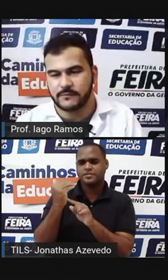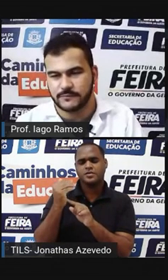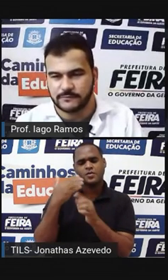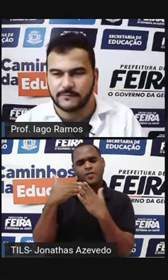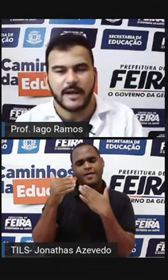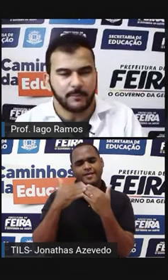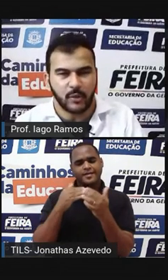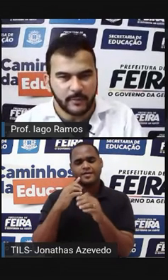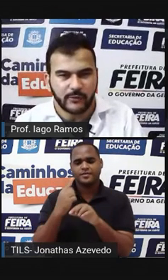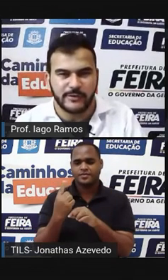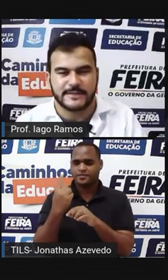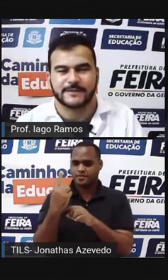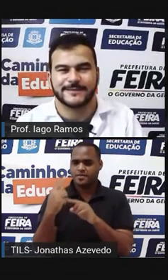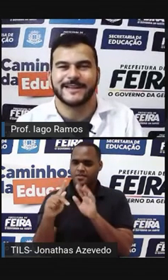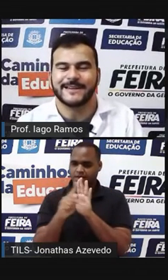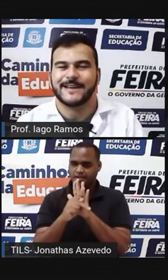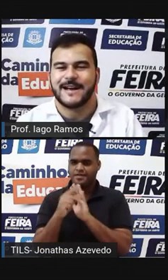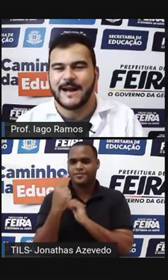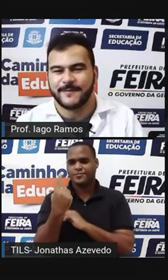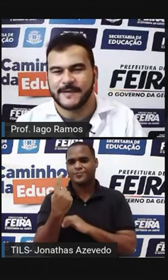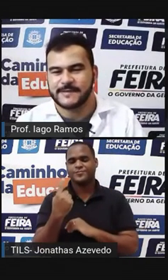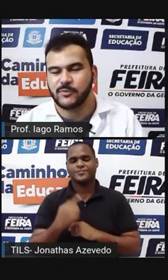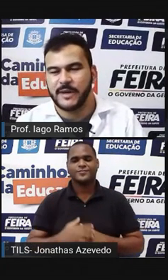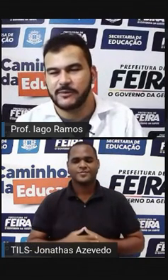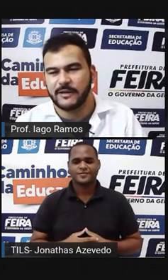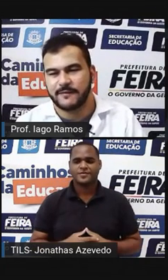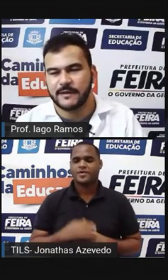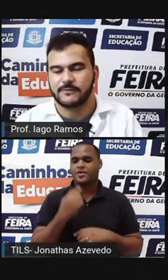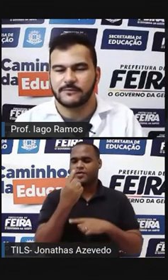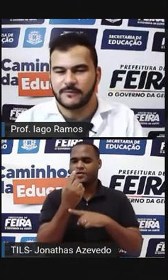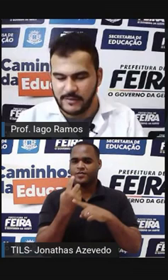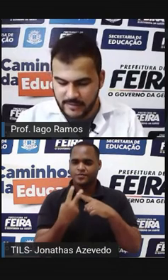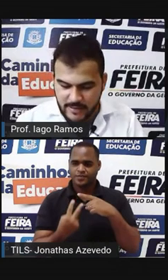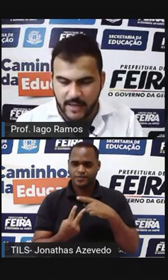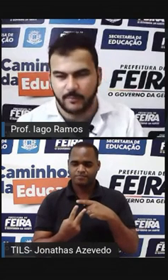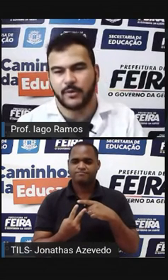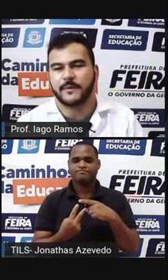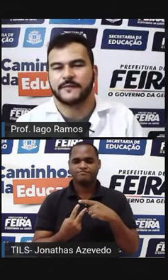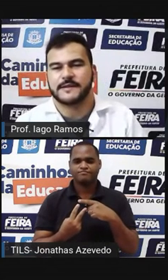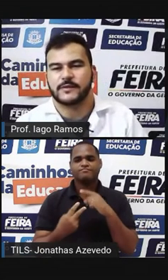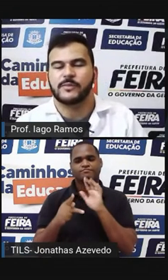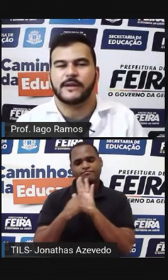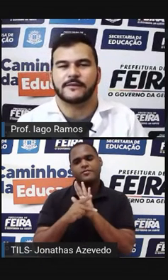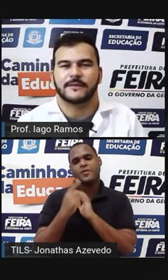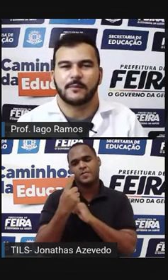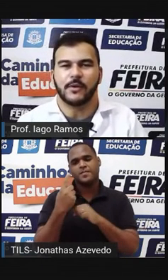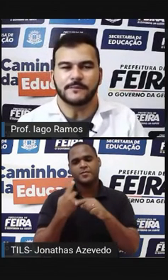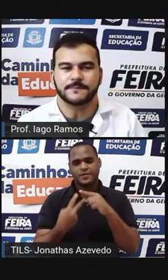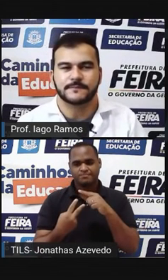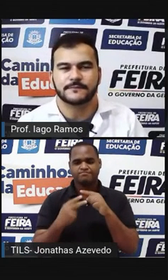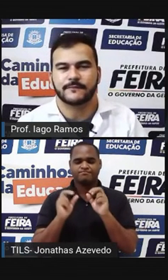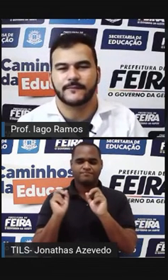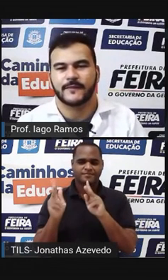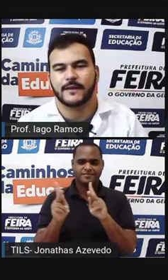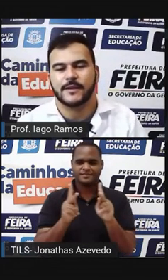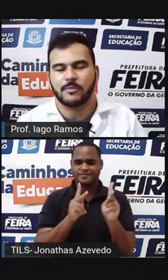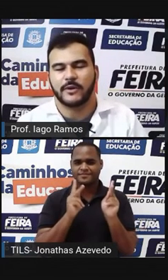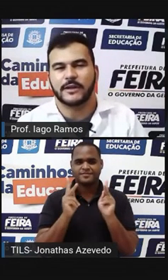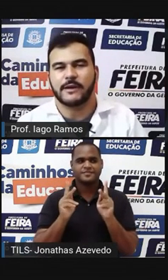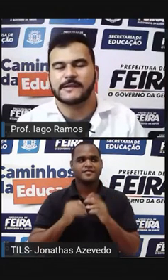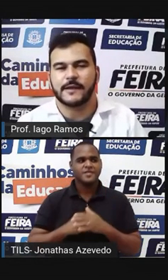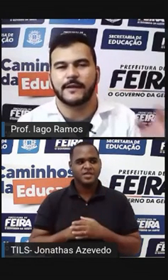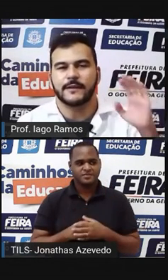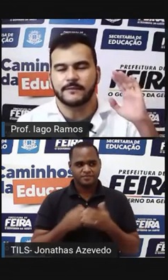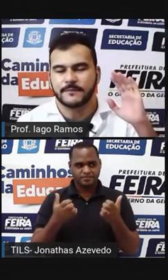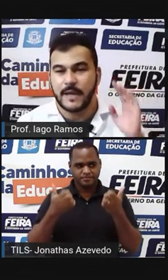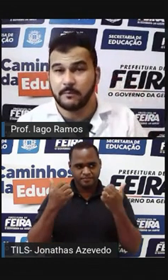Elevada a 1 É a própria coisa Né? A fração 1 meio Elevada a 1 É a própria fração 1 Tá bom? Bom,